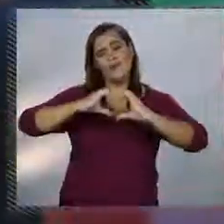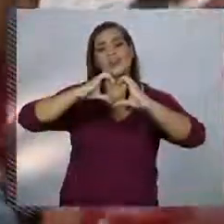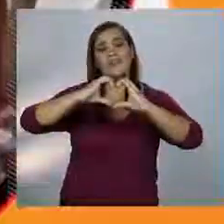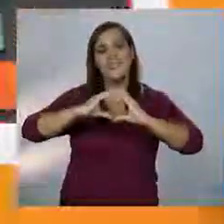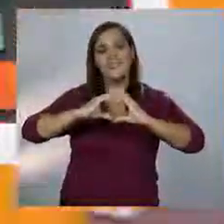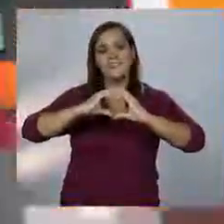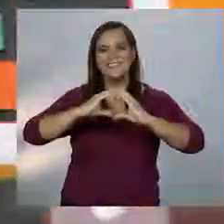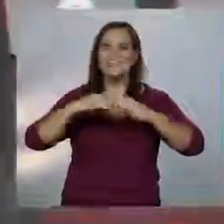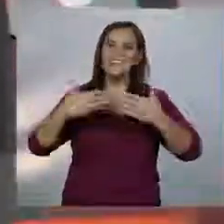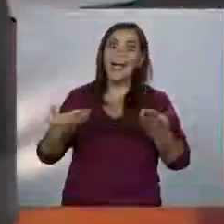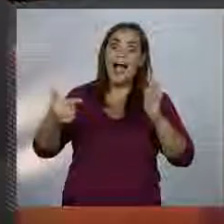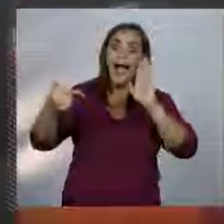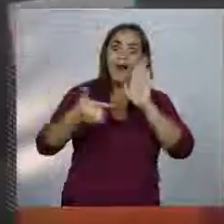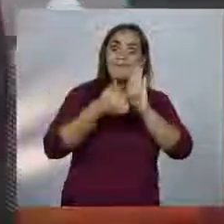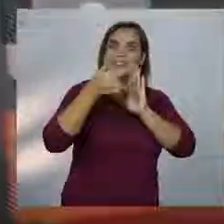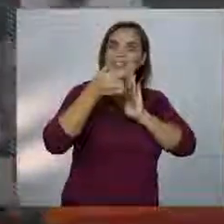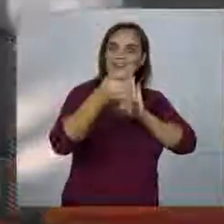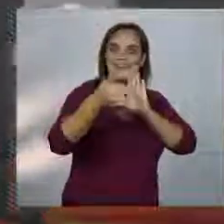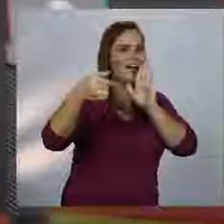Fátima.